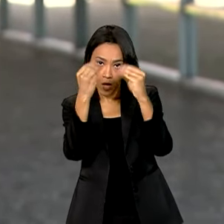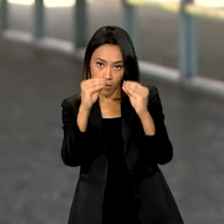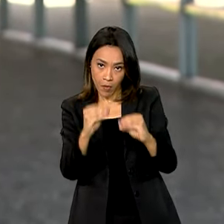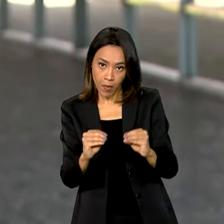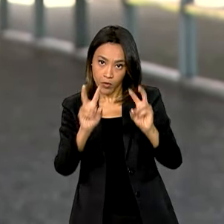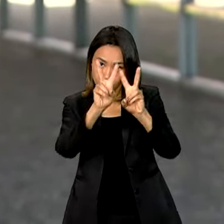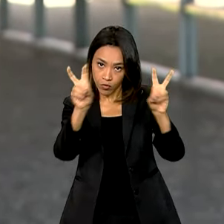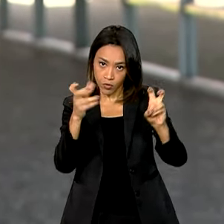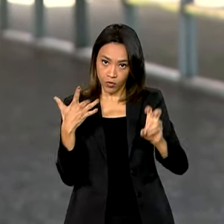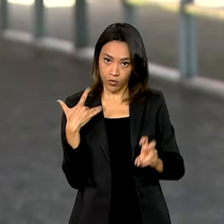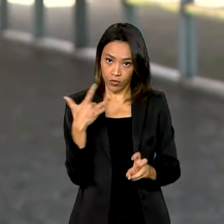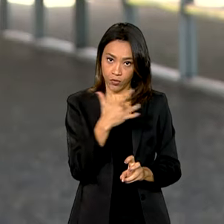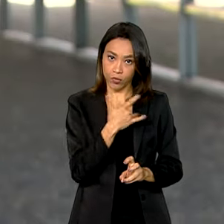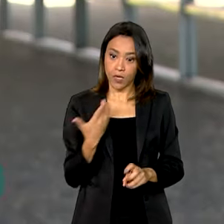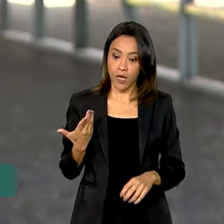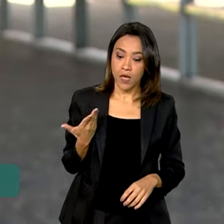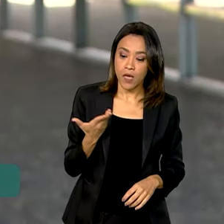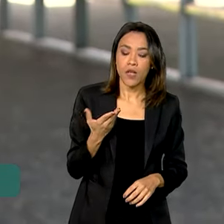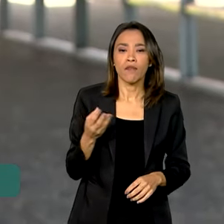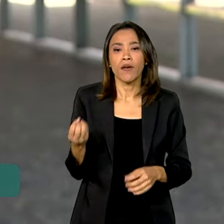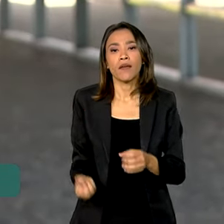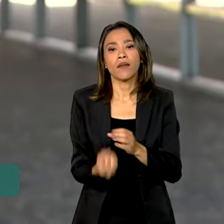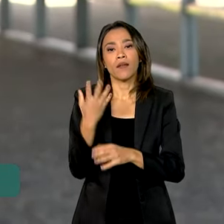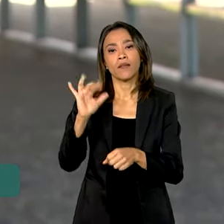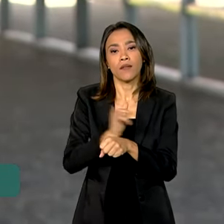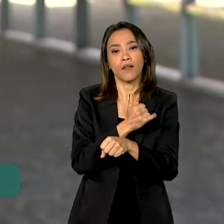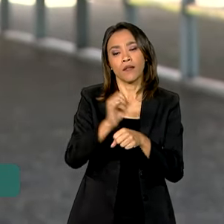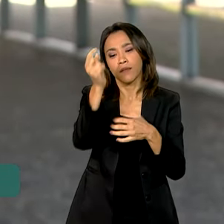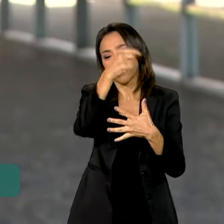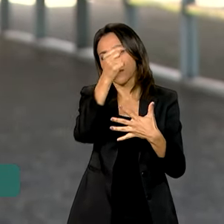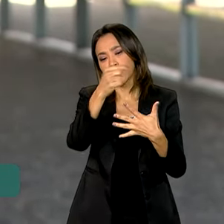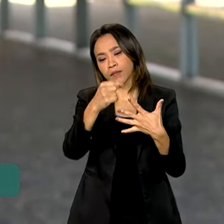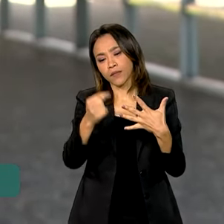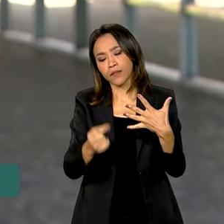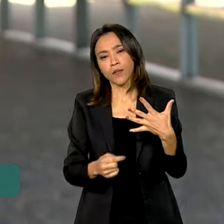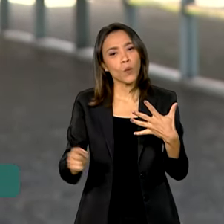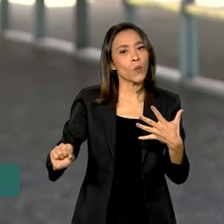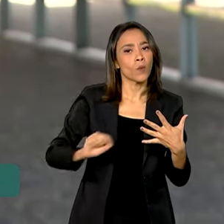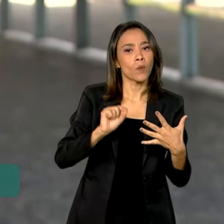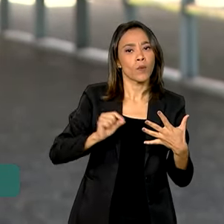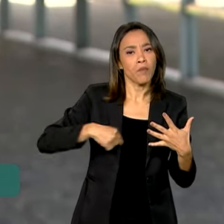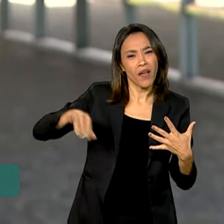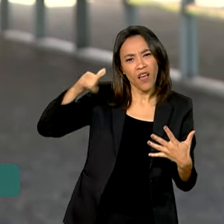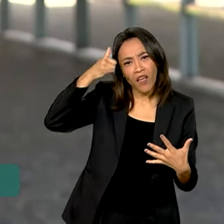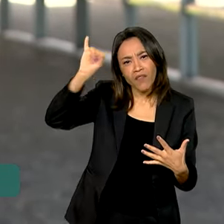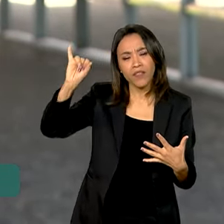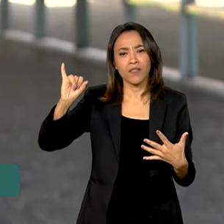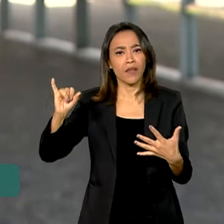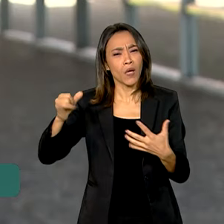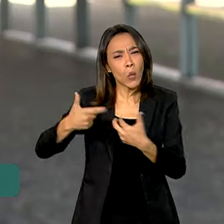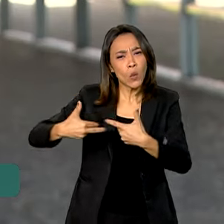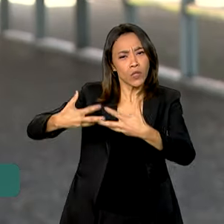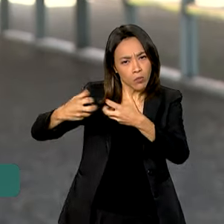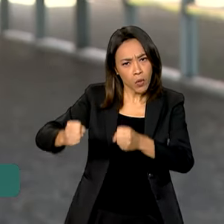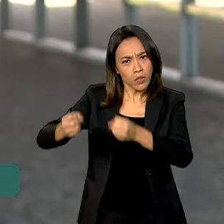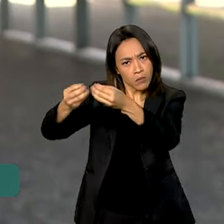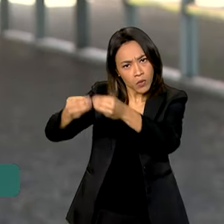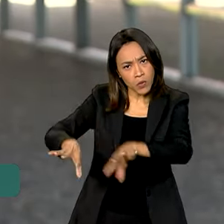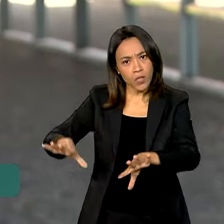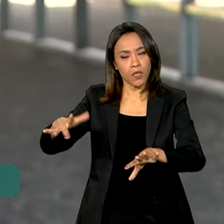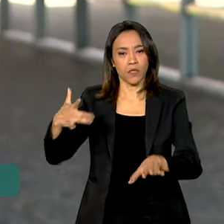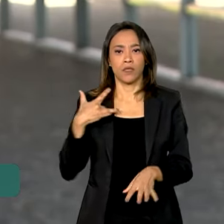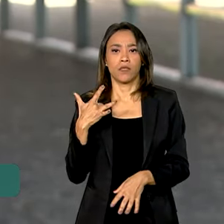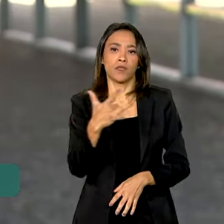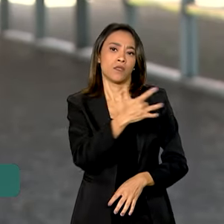comitê deve elaborar ações para esse plano para prevenção e controle de ameaças à saúde. Uma abordagem que